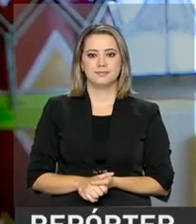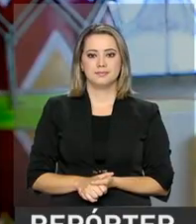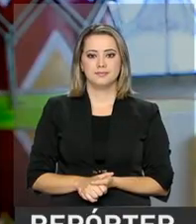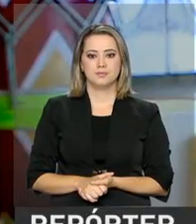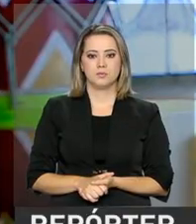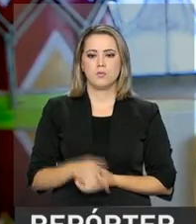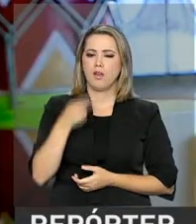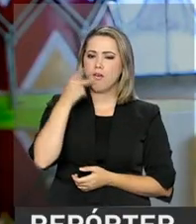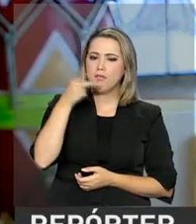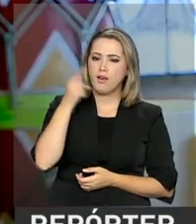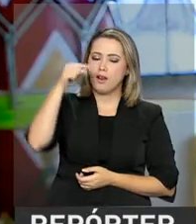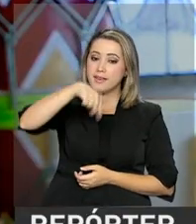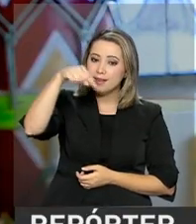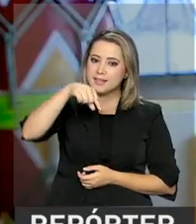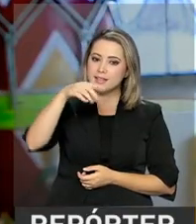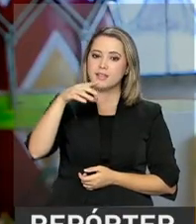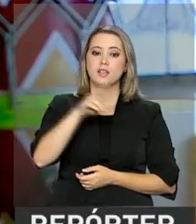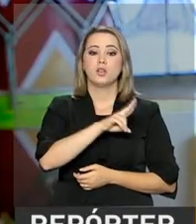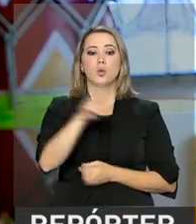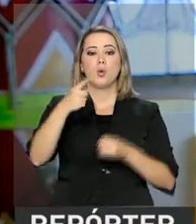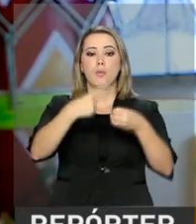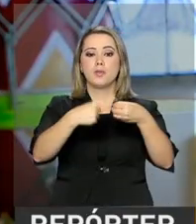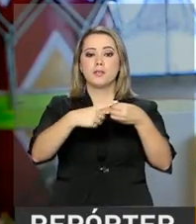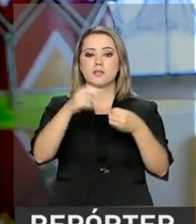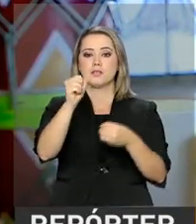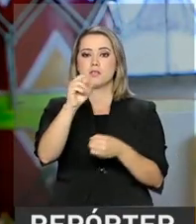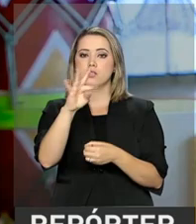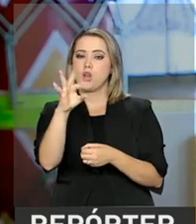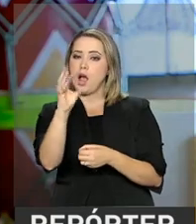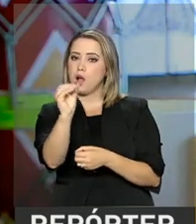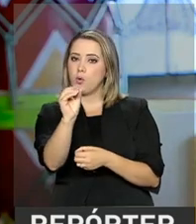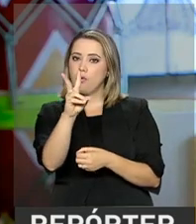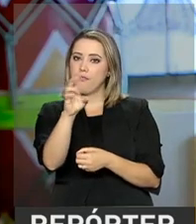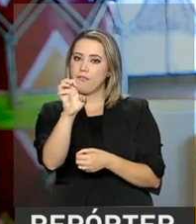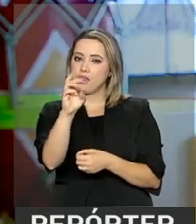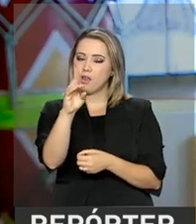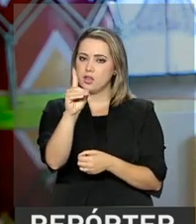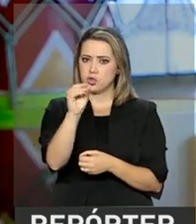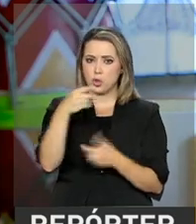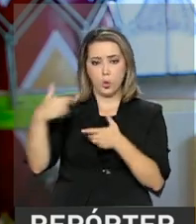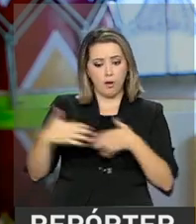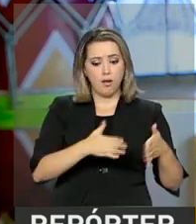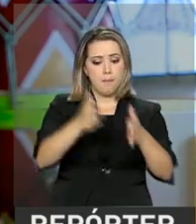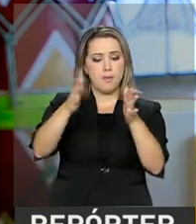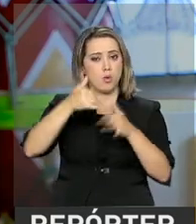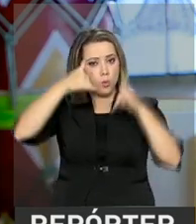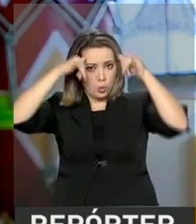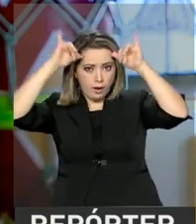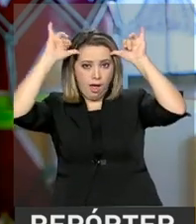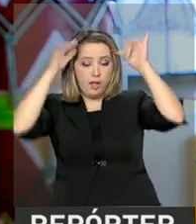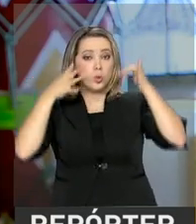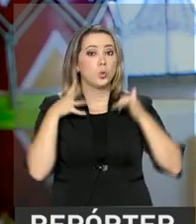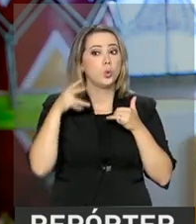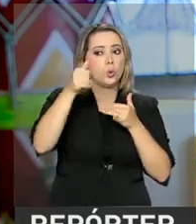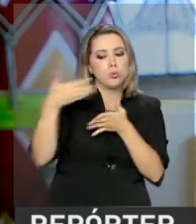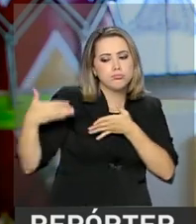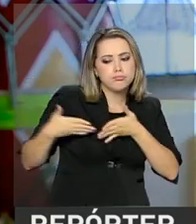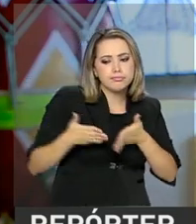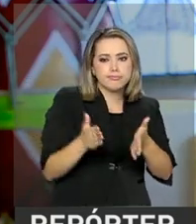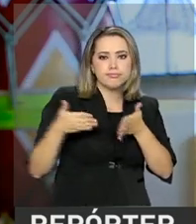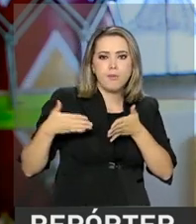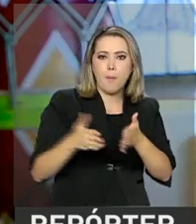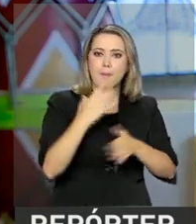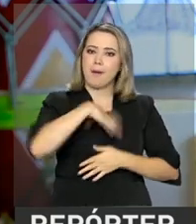Dizem que aqui em Arco Verde fazia parte da Rota do Gado. Que todo o gado que vinha da Bahia, do estado da Bahia,